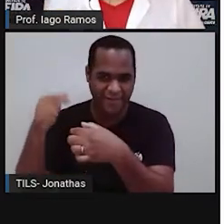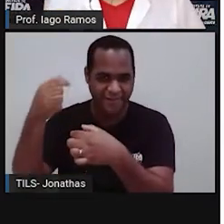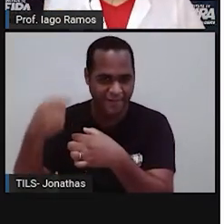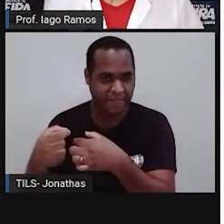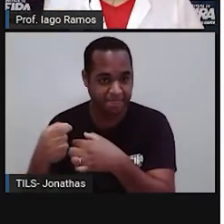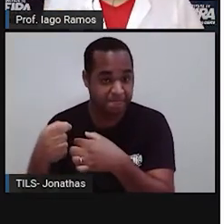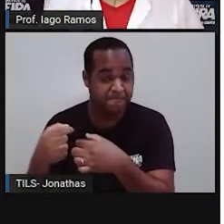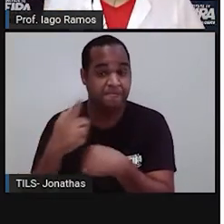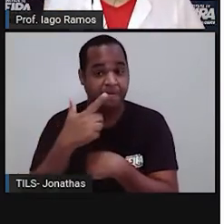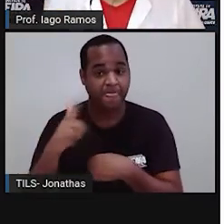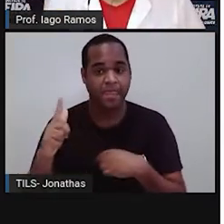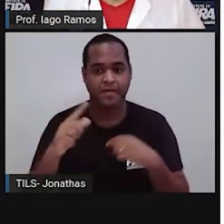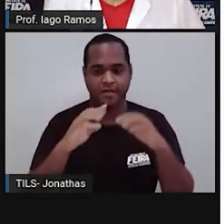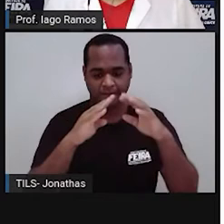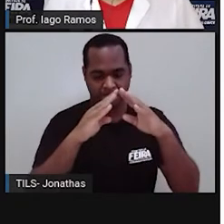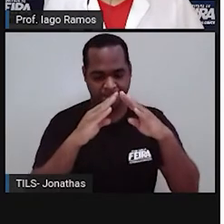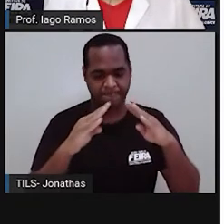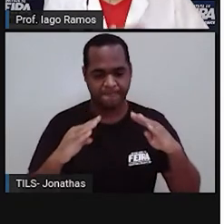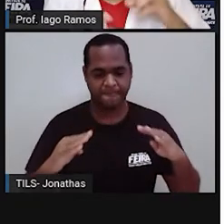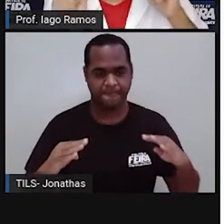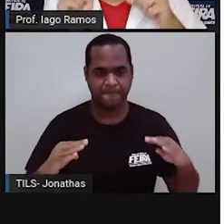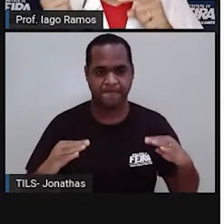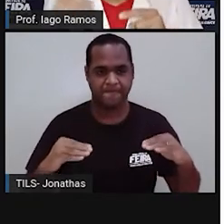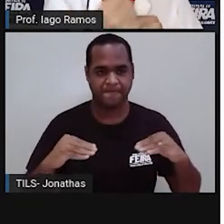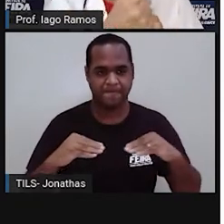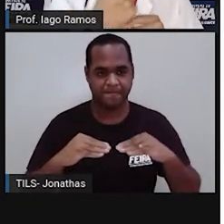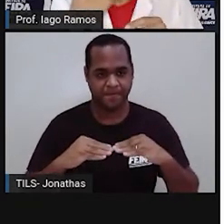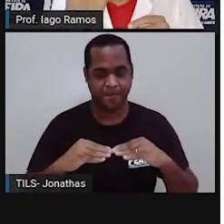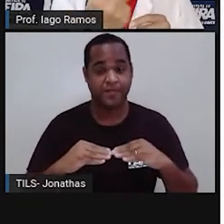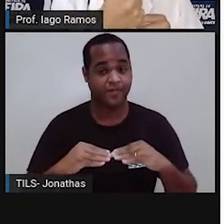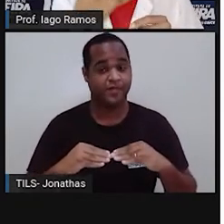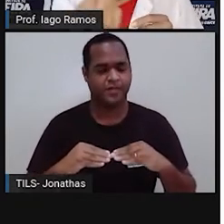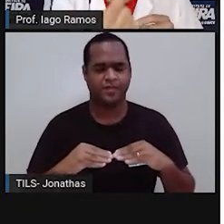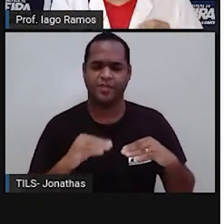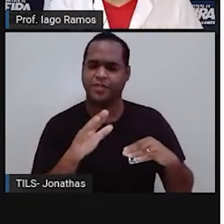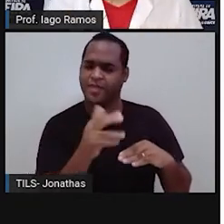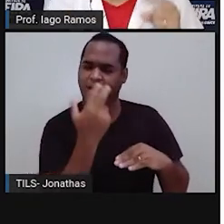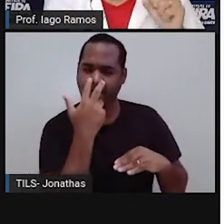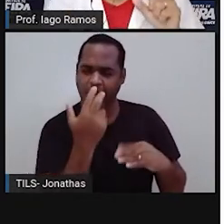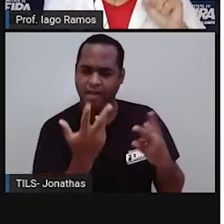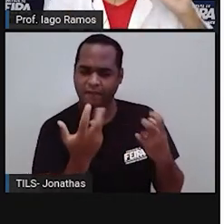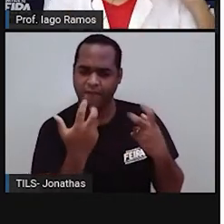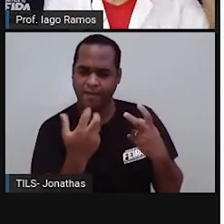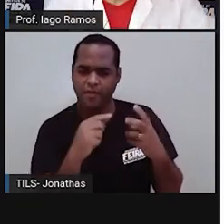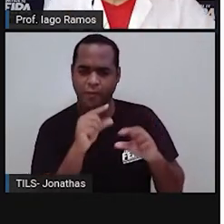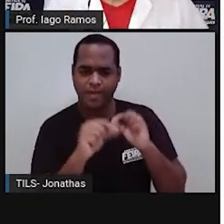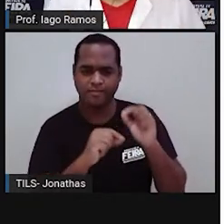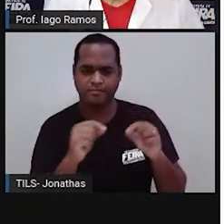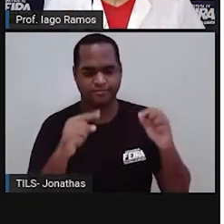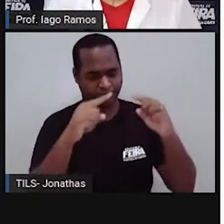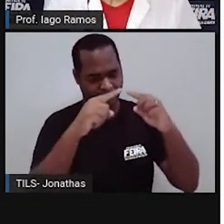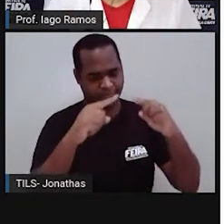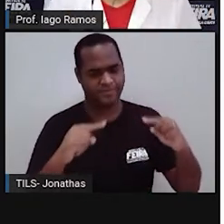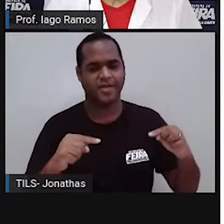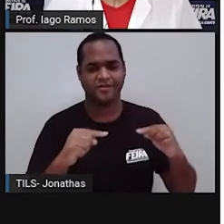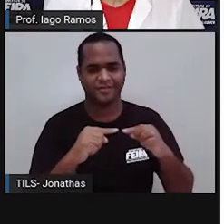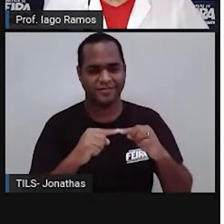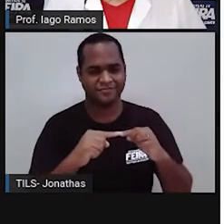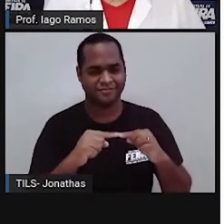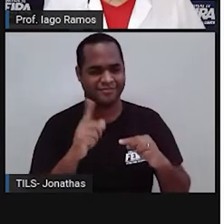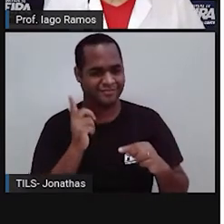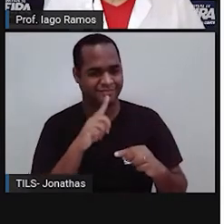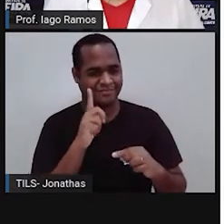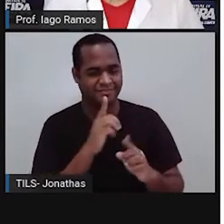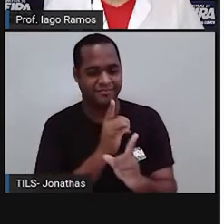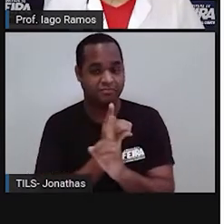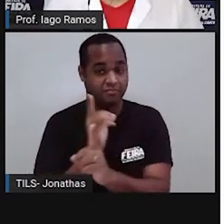E tem as pirâmides, que são aqueles que na lateral a gente vê triângulos, tá bom? Então,